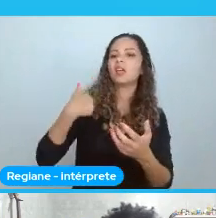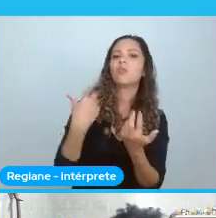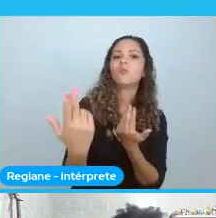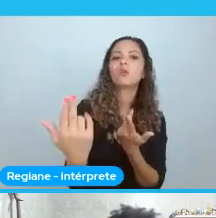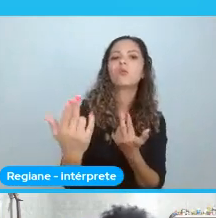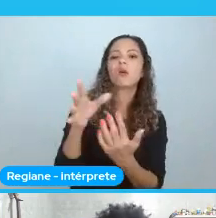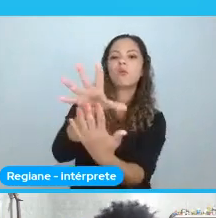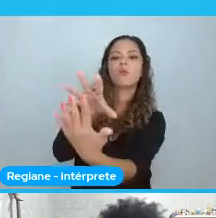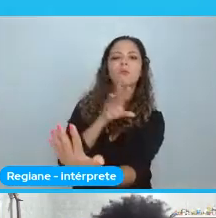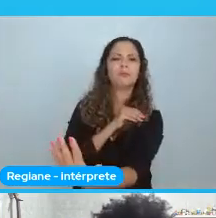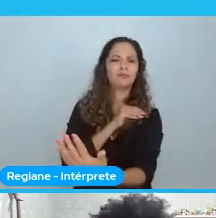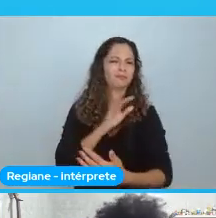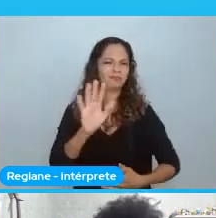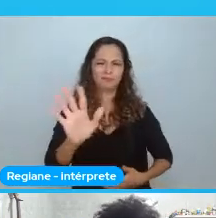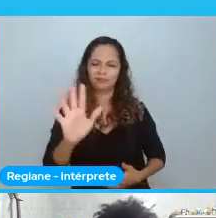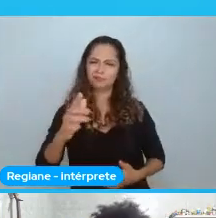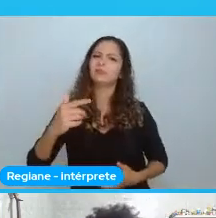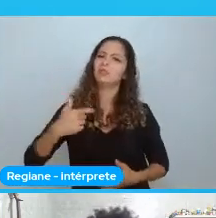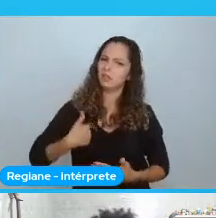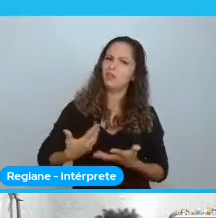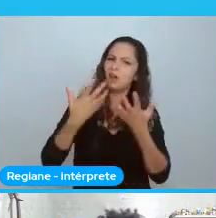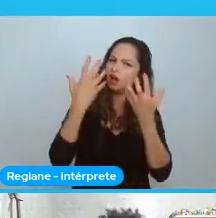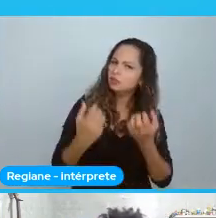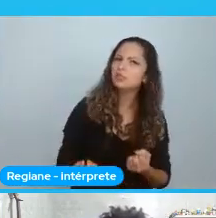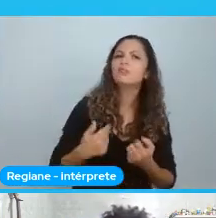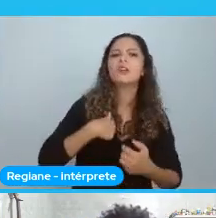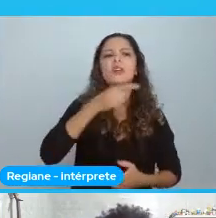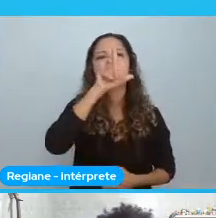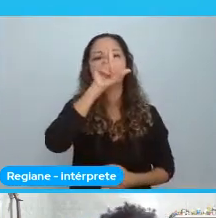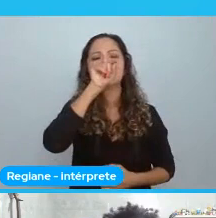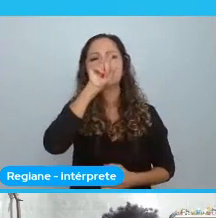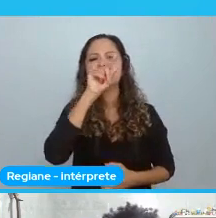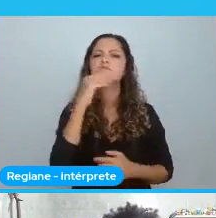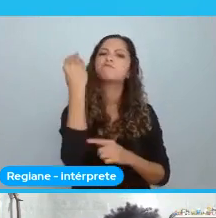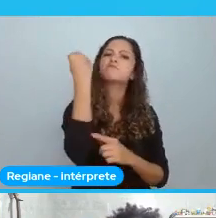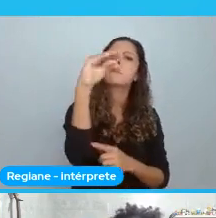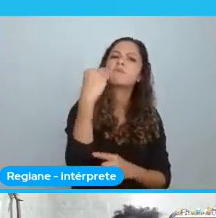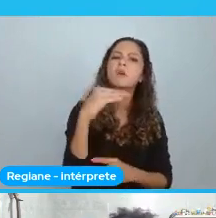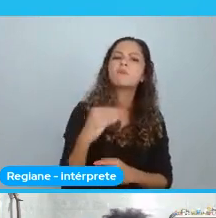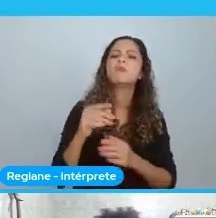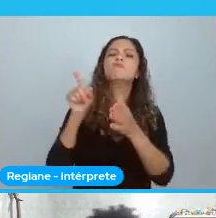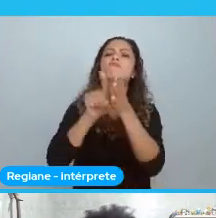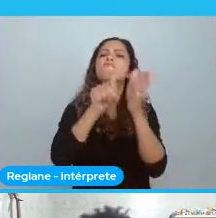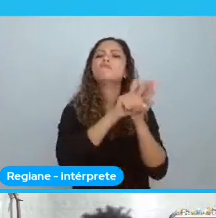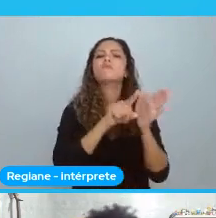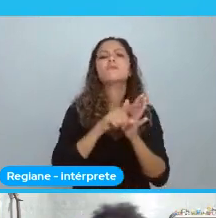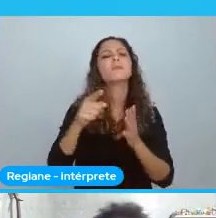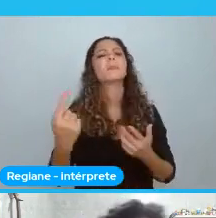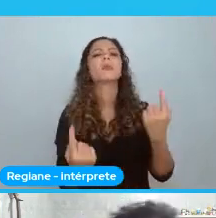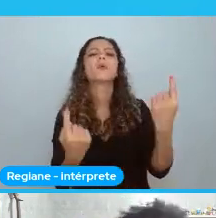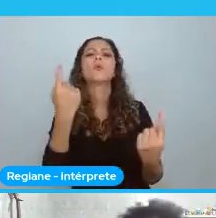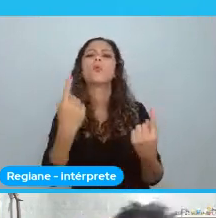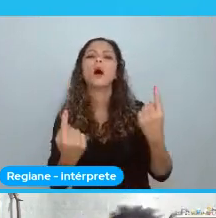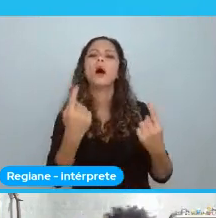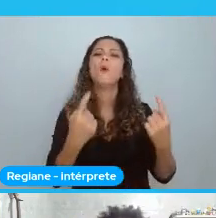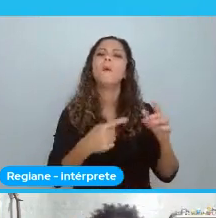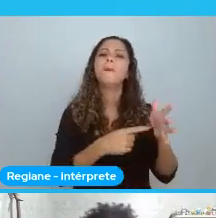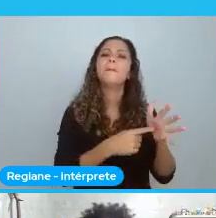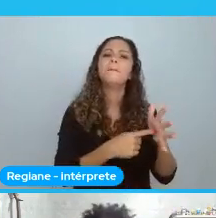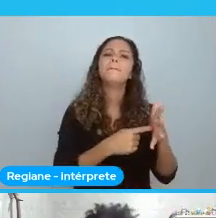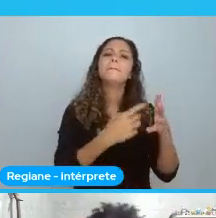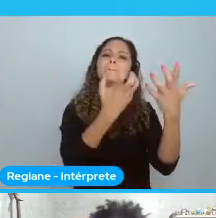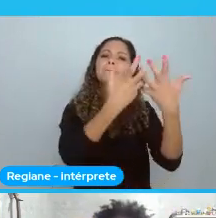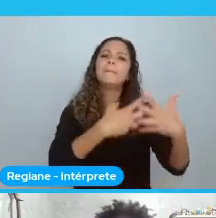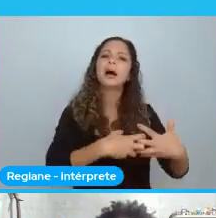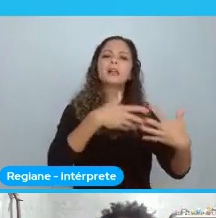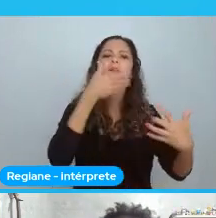Alguma. Quando eu faço. Questionamentos. No Twitter. Perguntando. Se. Tal máquina é melhor. Tal máquina é pior. Então. Eu gosto de